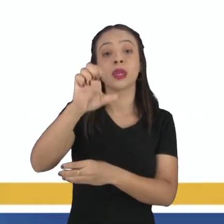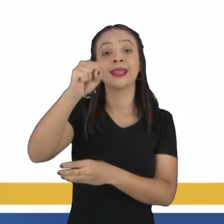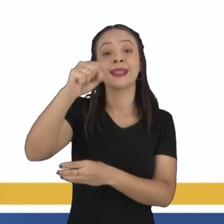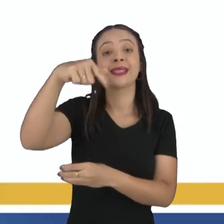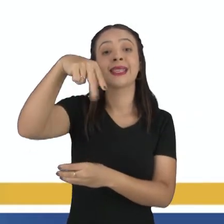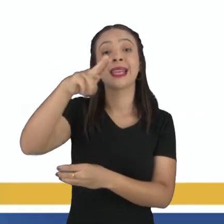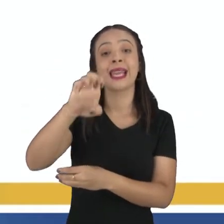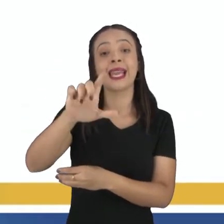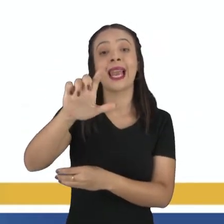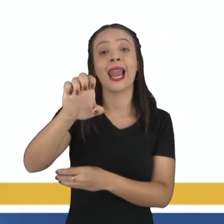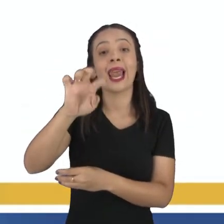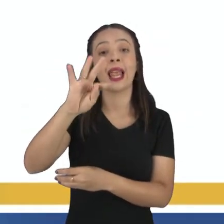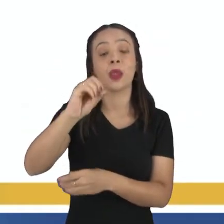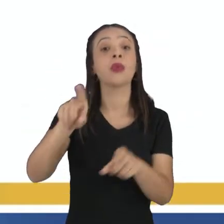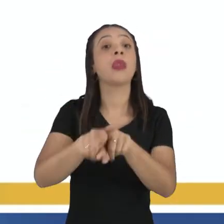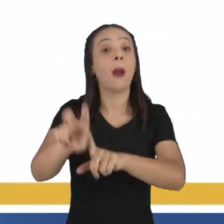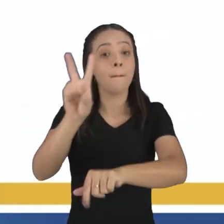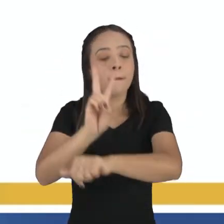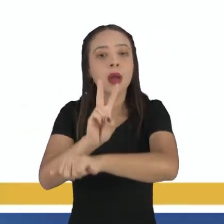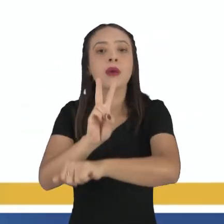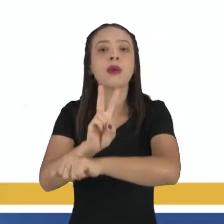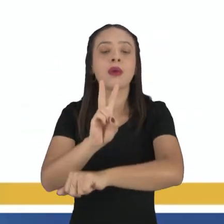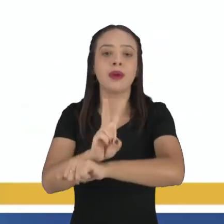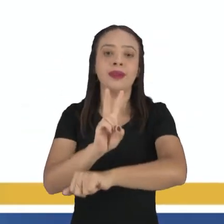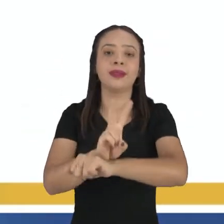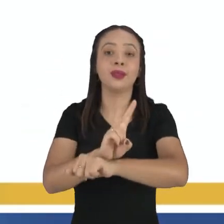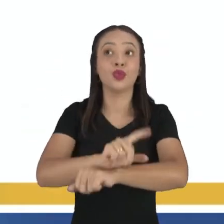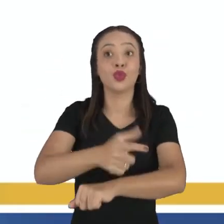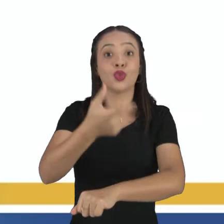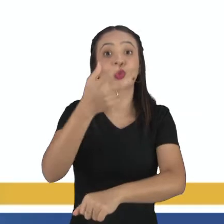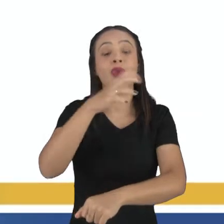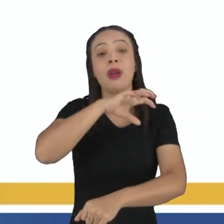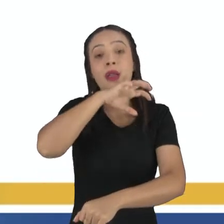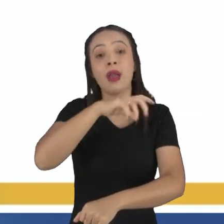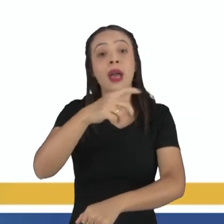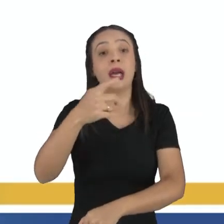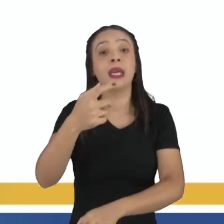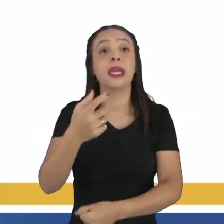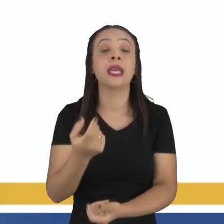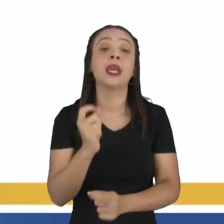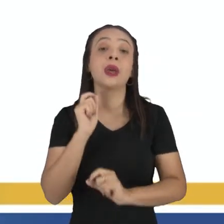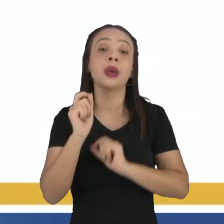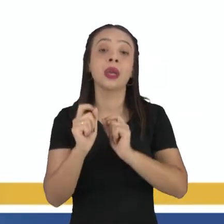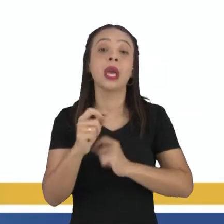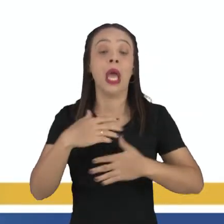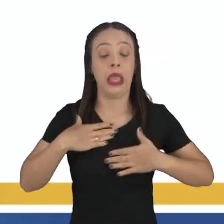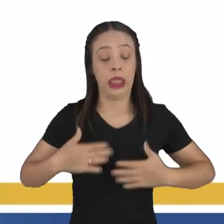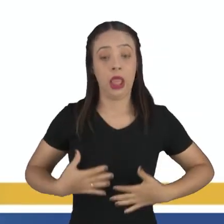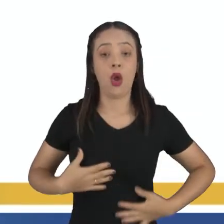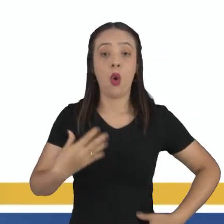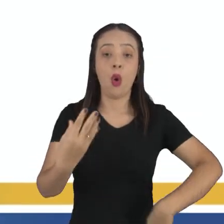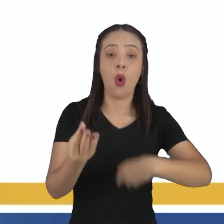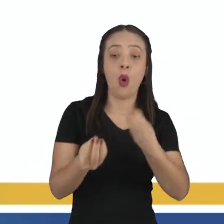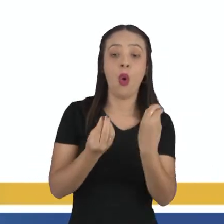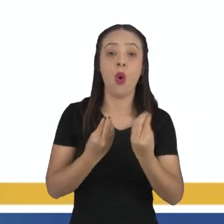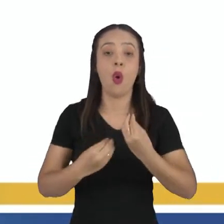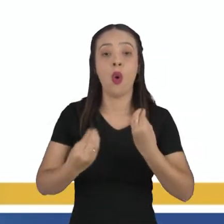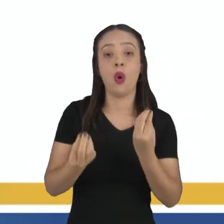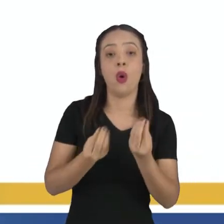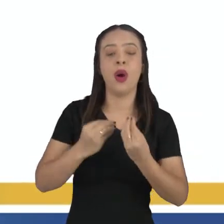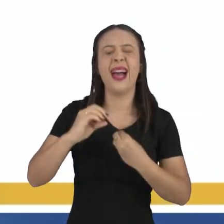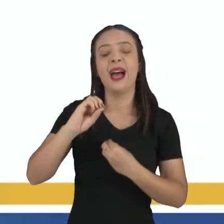dar proteção e sustentação para ele. Então, os animais que não são vertebrados, são invertebrados. E possuem ou corpos moles. Ou